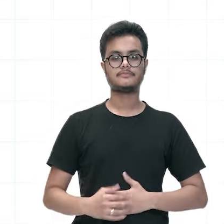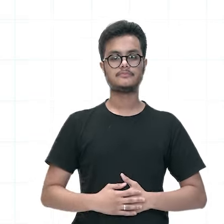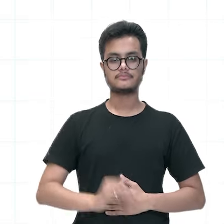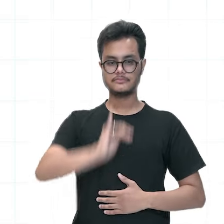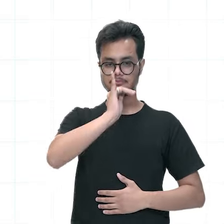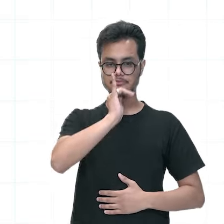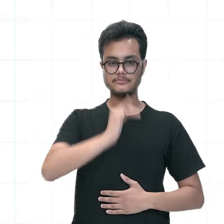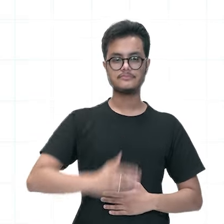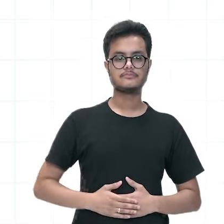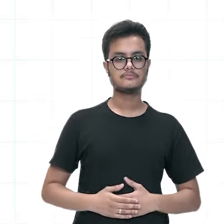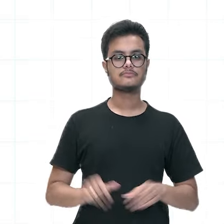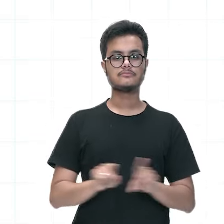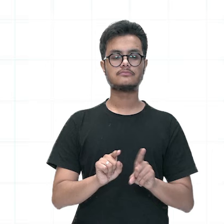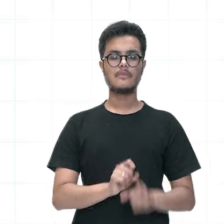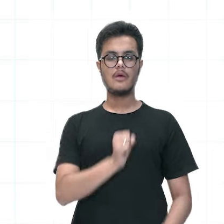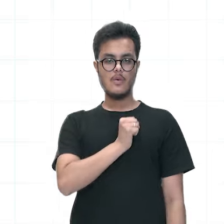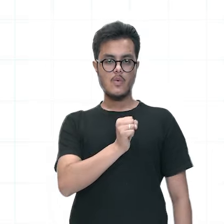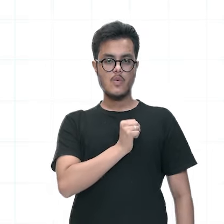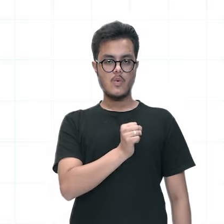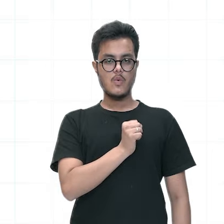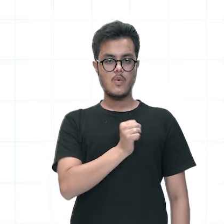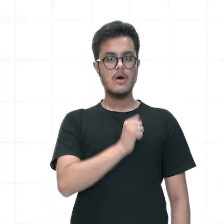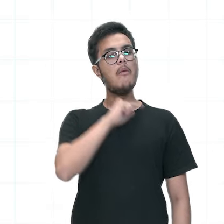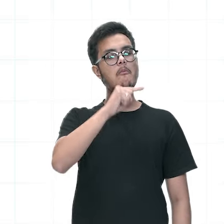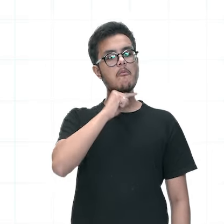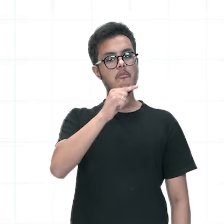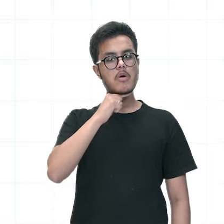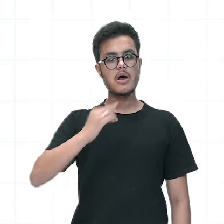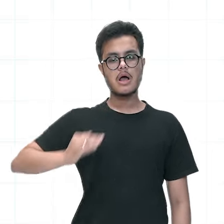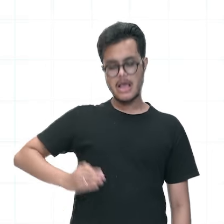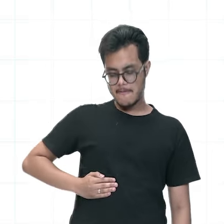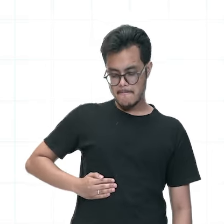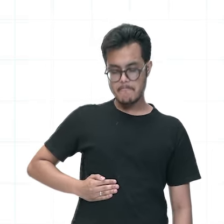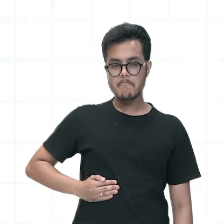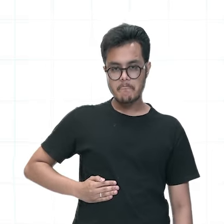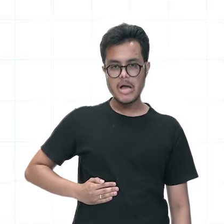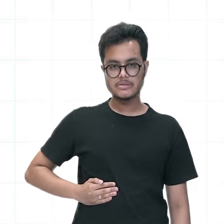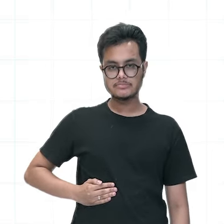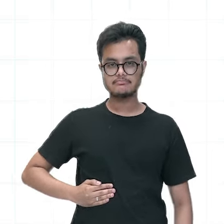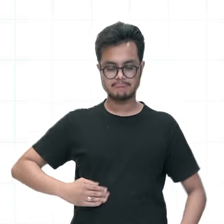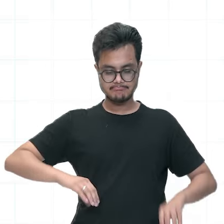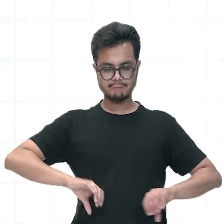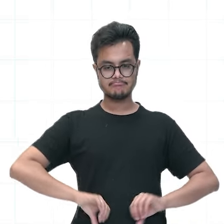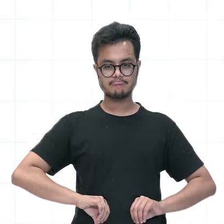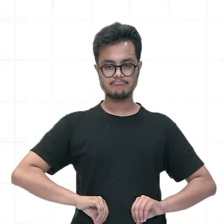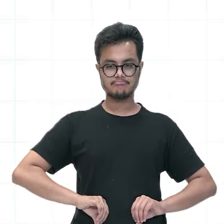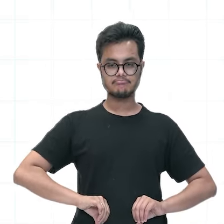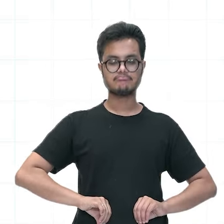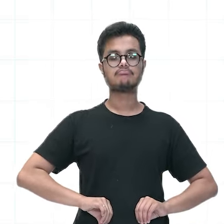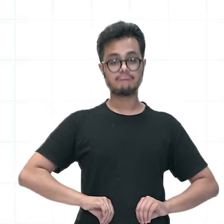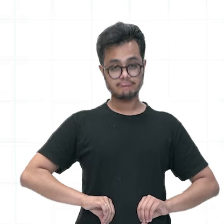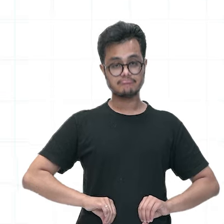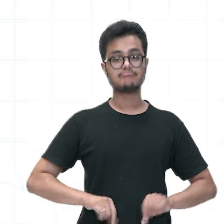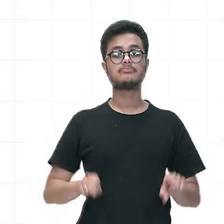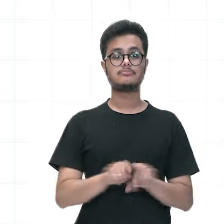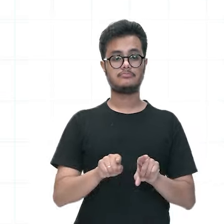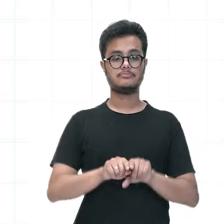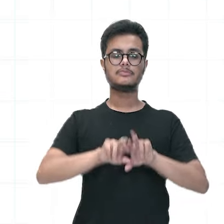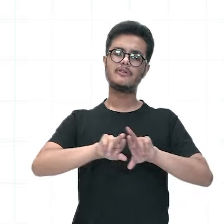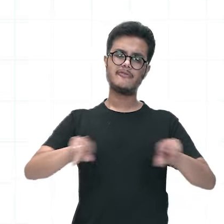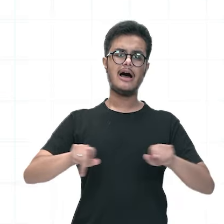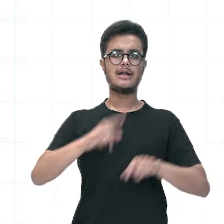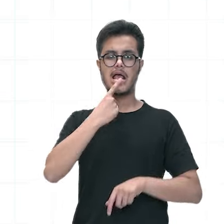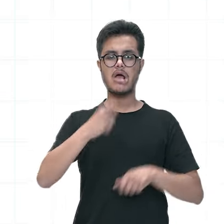dessa doença, né? Pode levar até mesmo a uma insuficiência cardíaca a uma insuficiência hepática renal